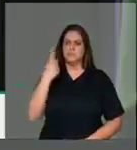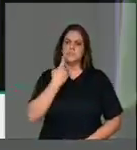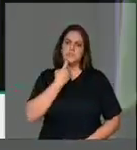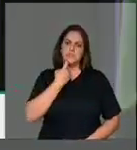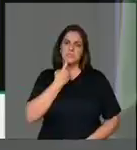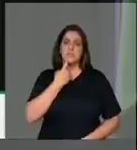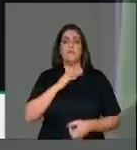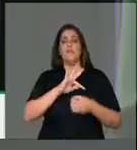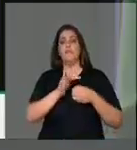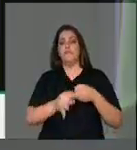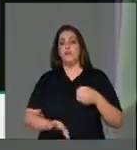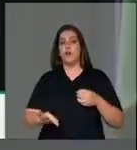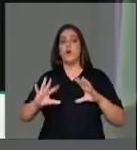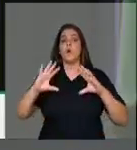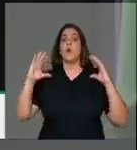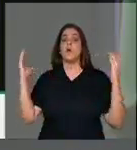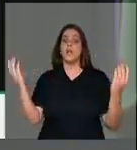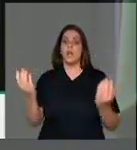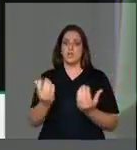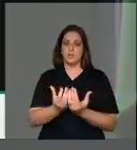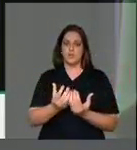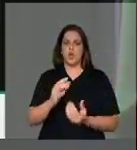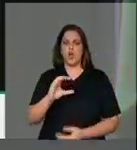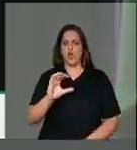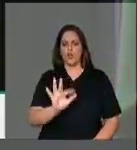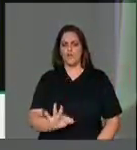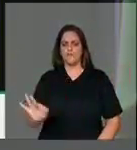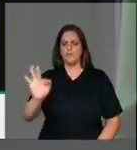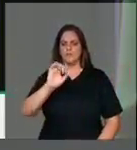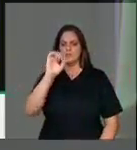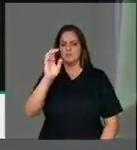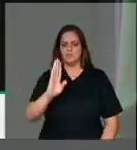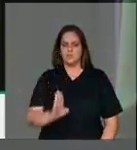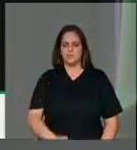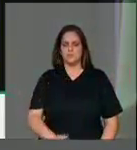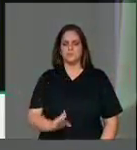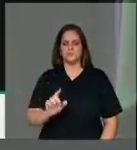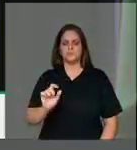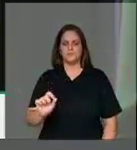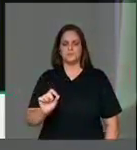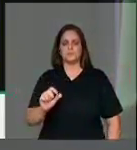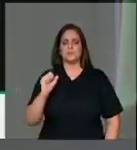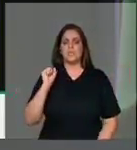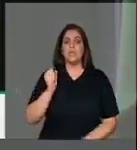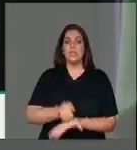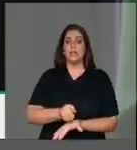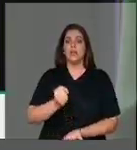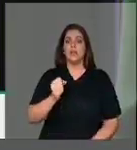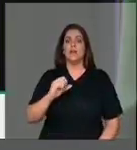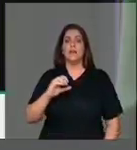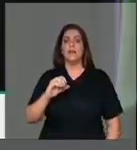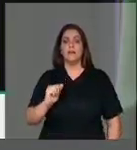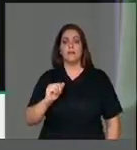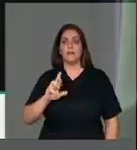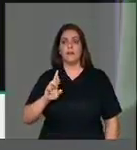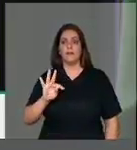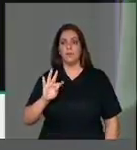do Iguaçu, Congresso da Confederação Nacional dos Cartórios do Brasil,